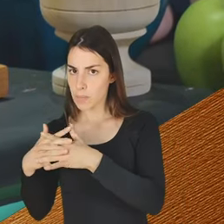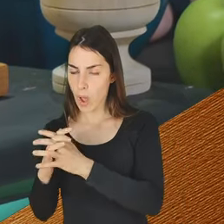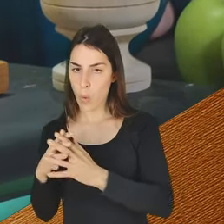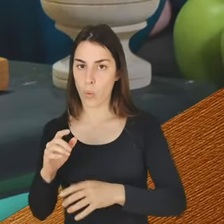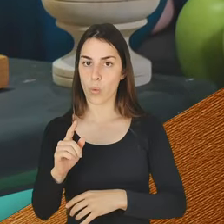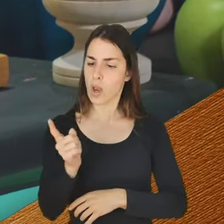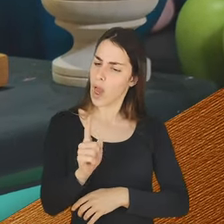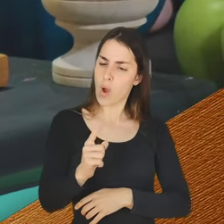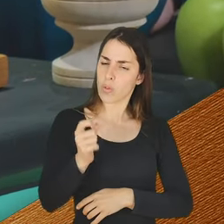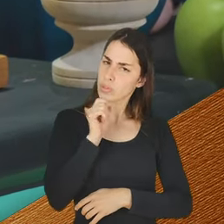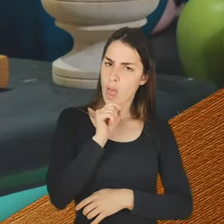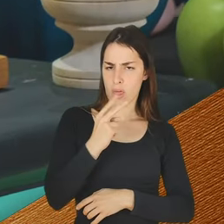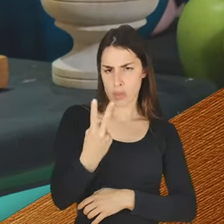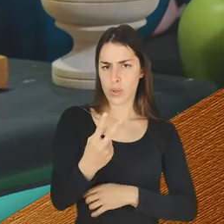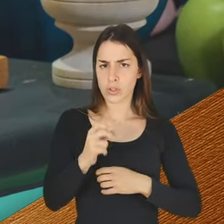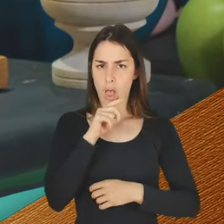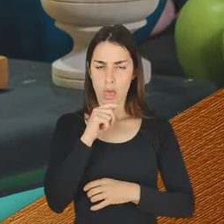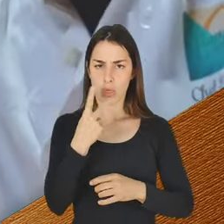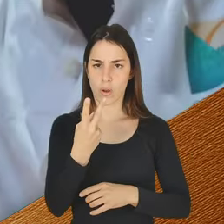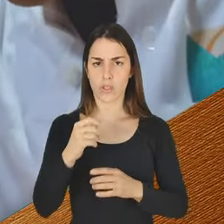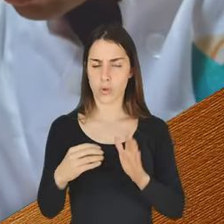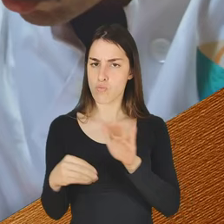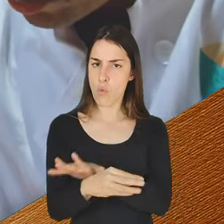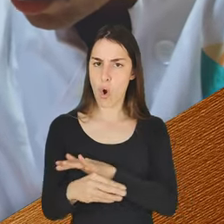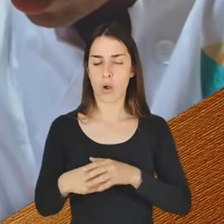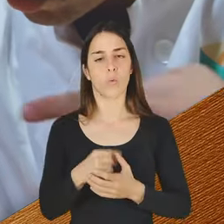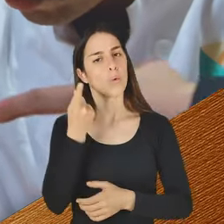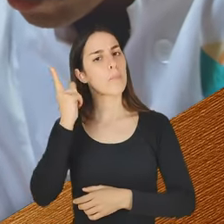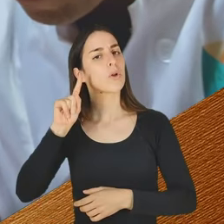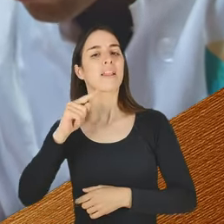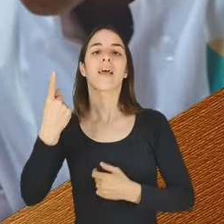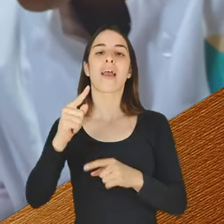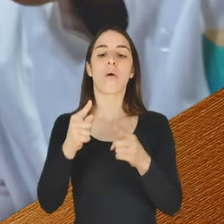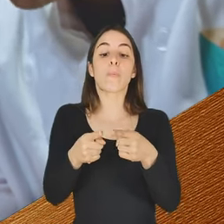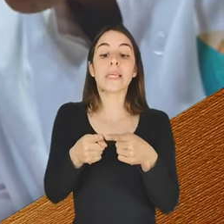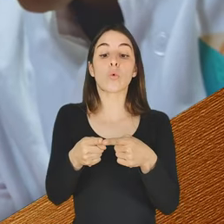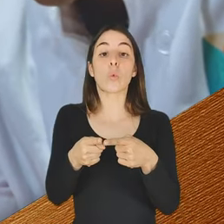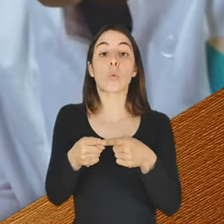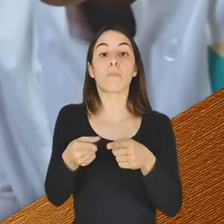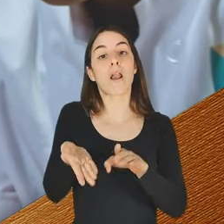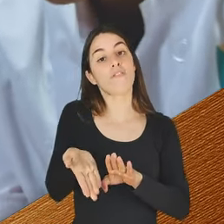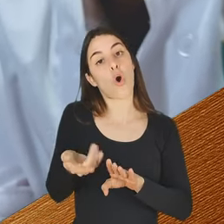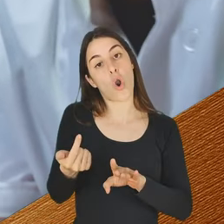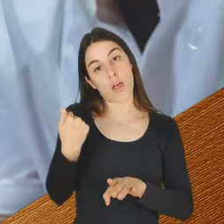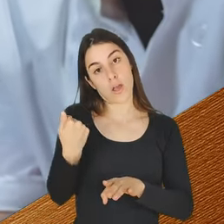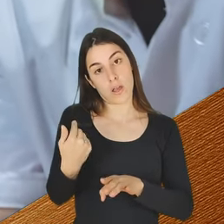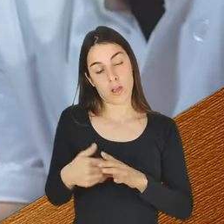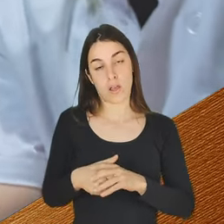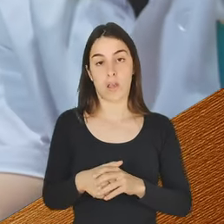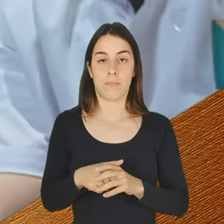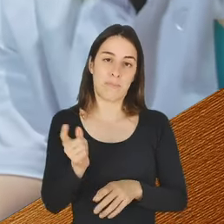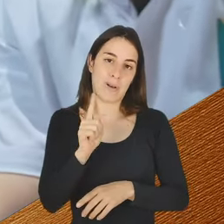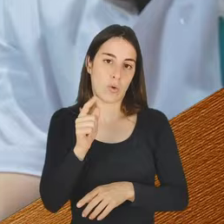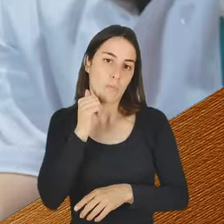Os dois? Cabem dois. É importante é que o biquinho fique para fora, que é também para não...